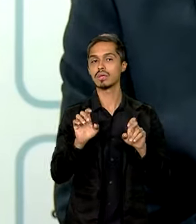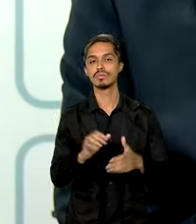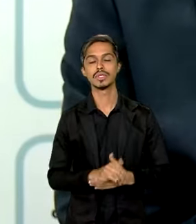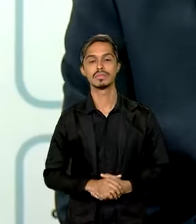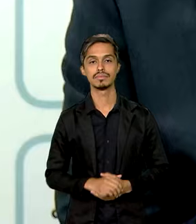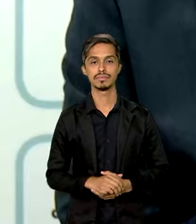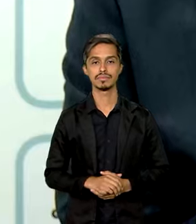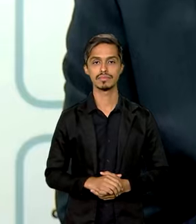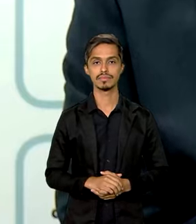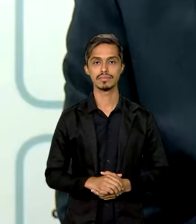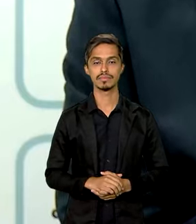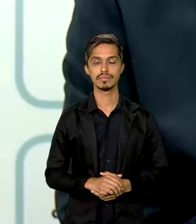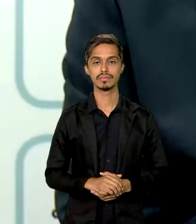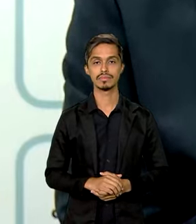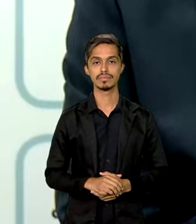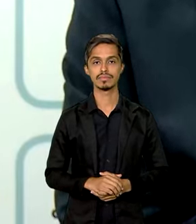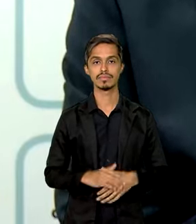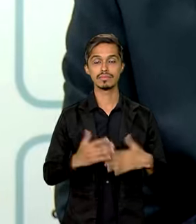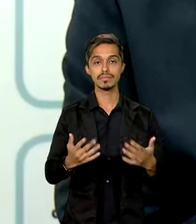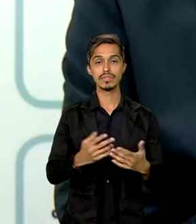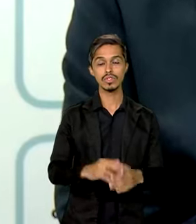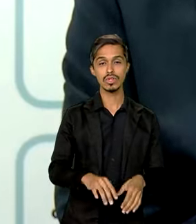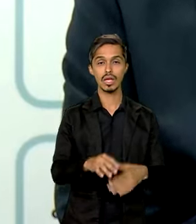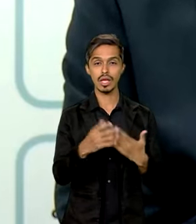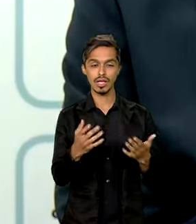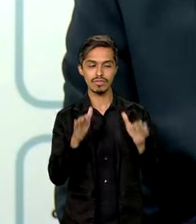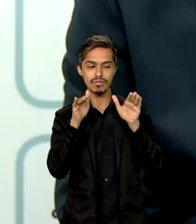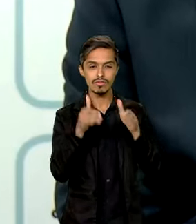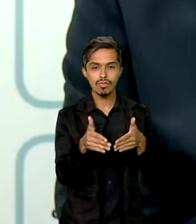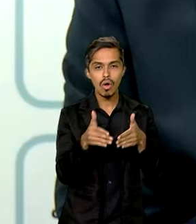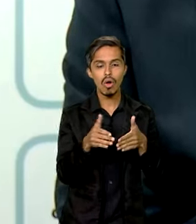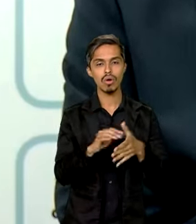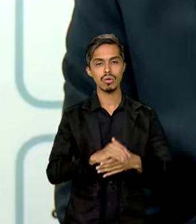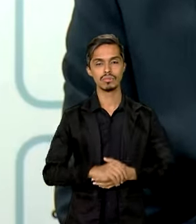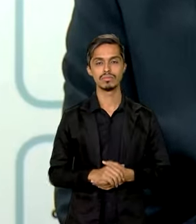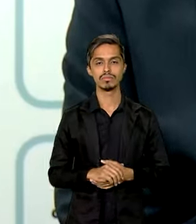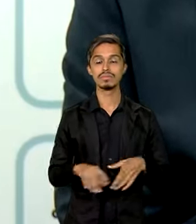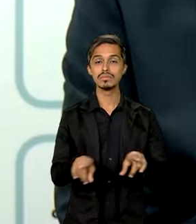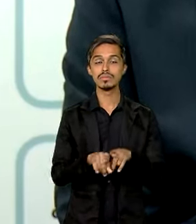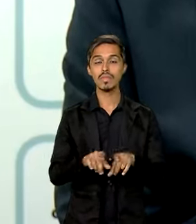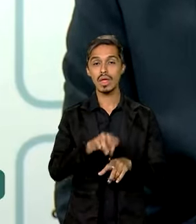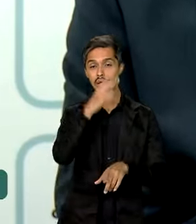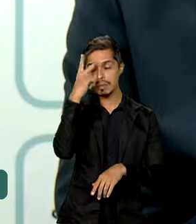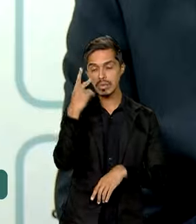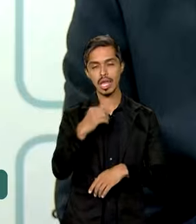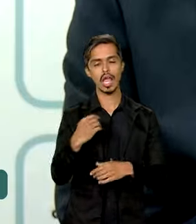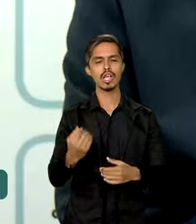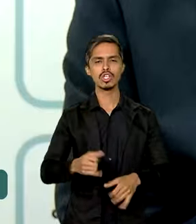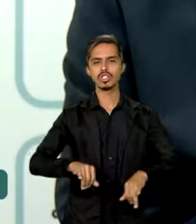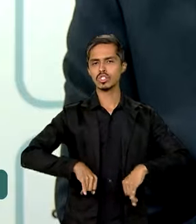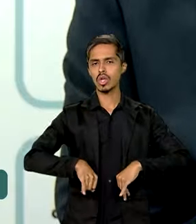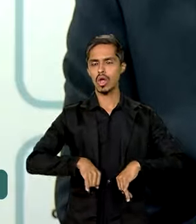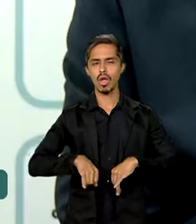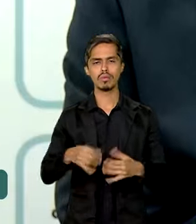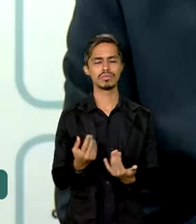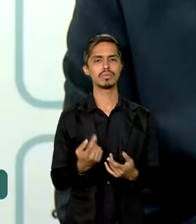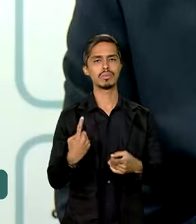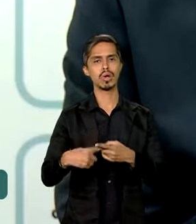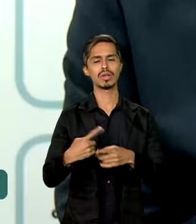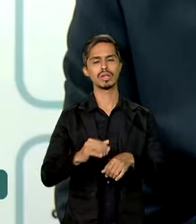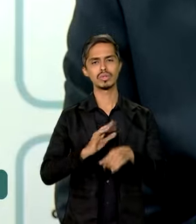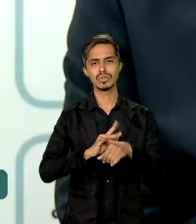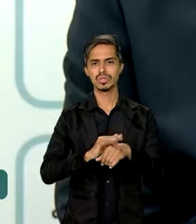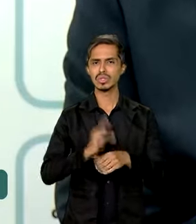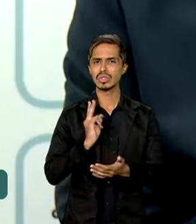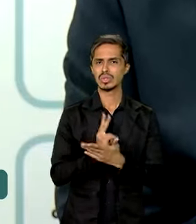a essa questão de terminalidade, mas também a pessoas que enfrentam sofrimentos por doenças